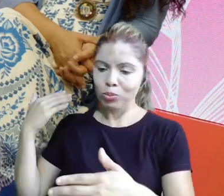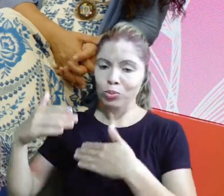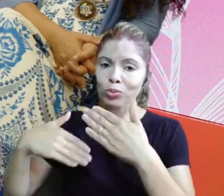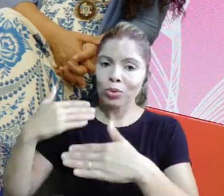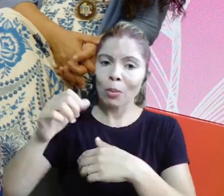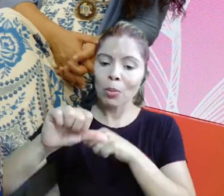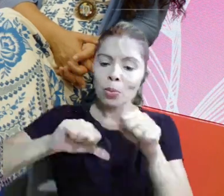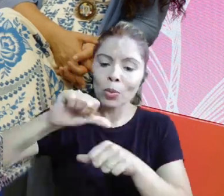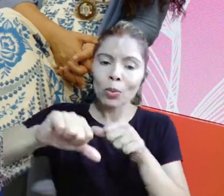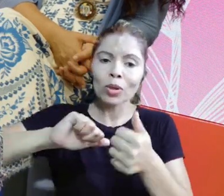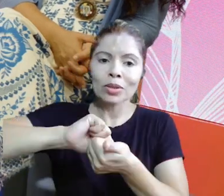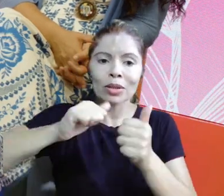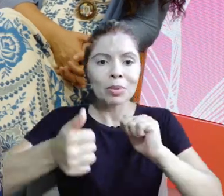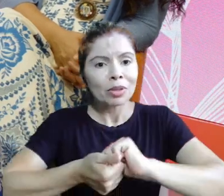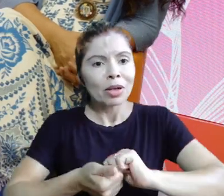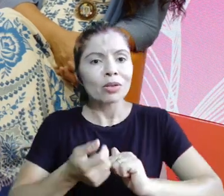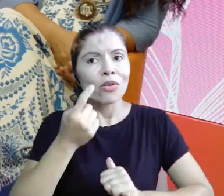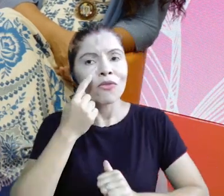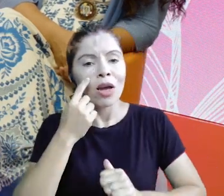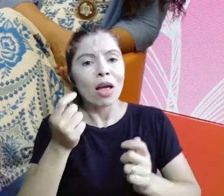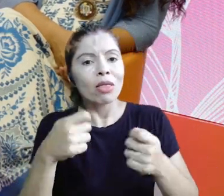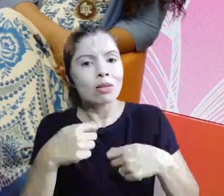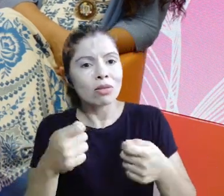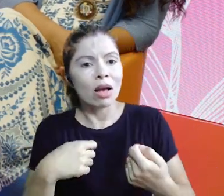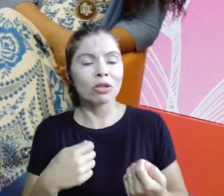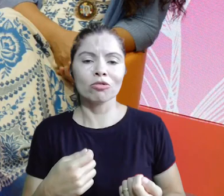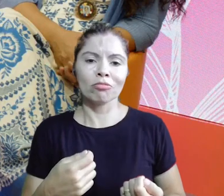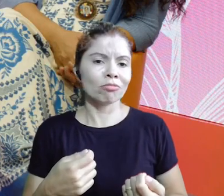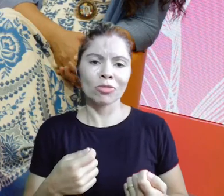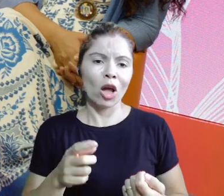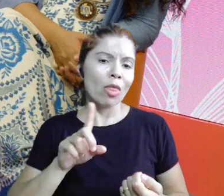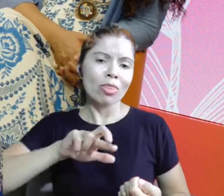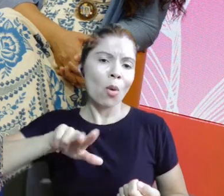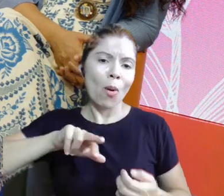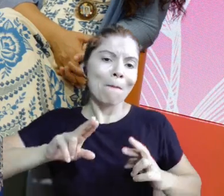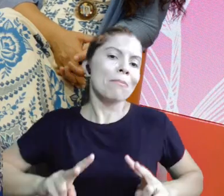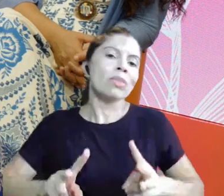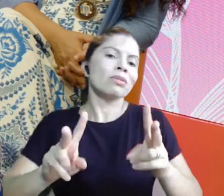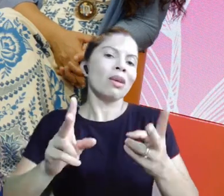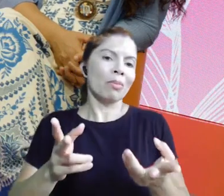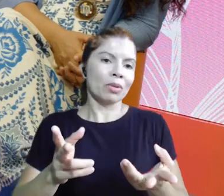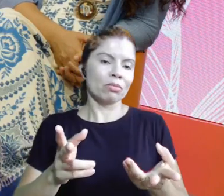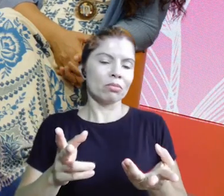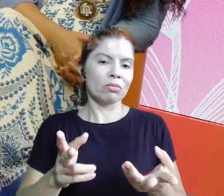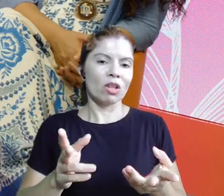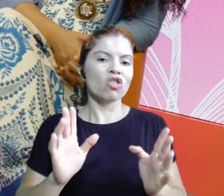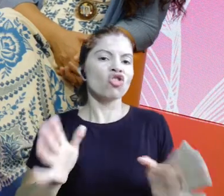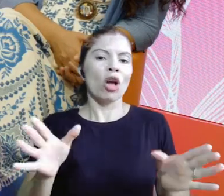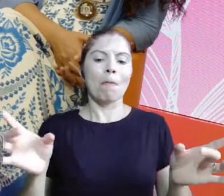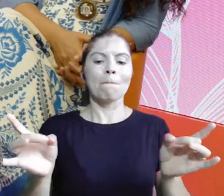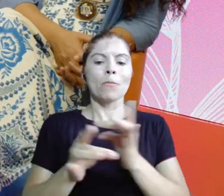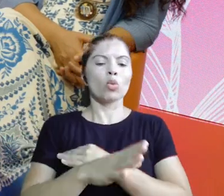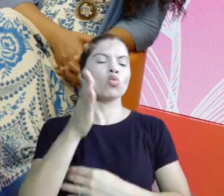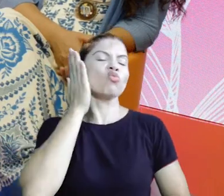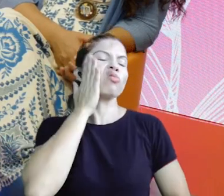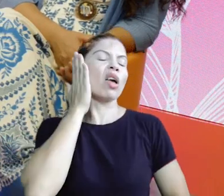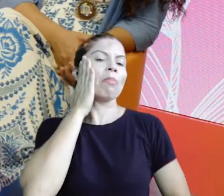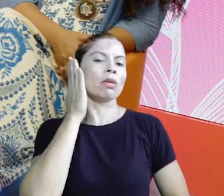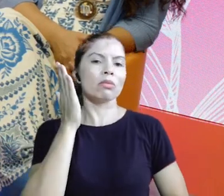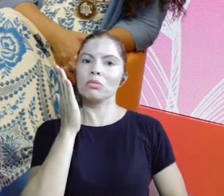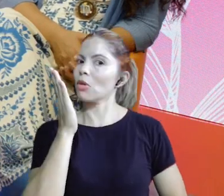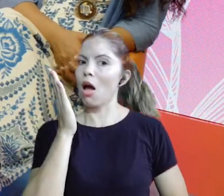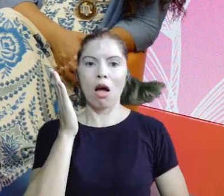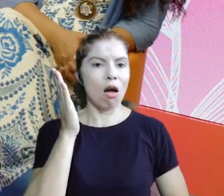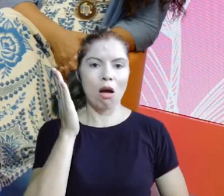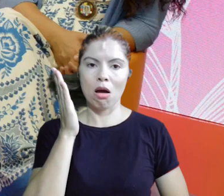adaptando ao seu público, vendo quais são as necessidades, então nunca vai ser o para sempre. Ah, eu já sei aqui, eu já sei como fazer. Não, o que eu vou aprender